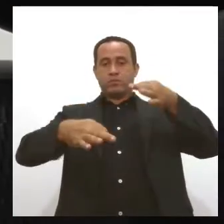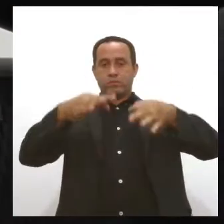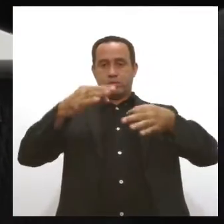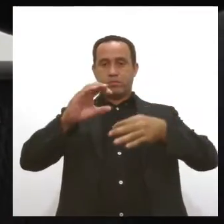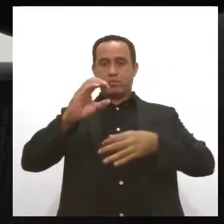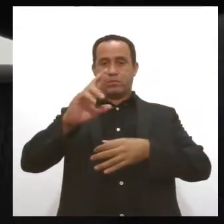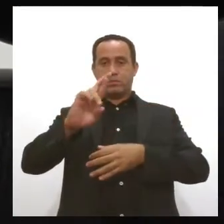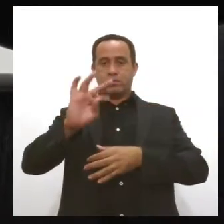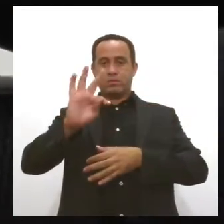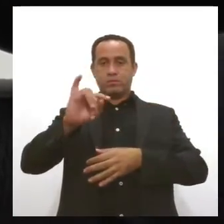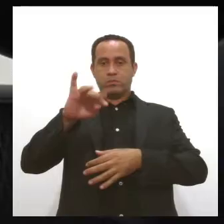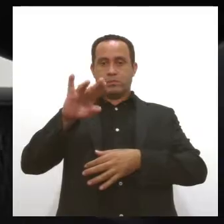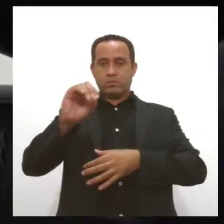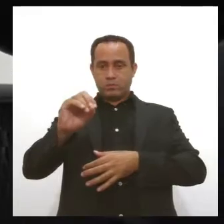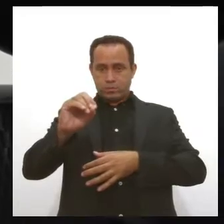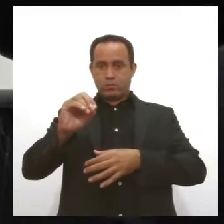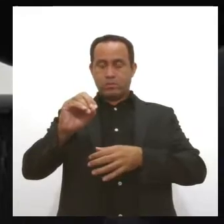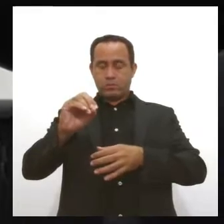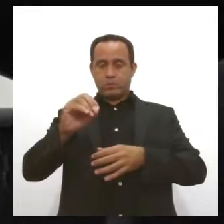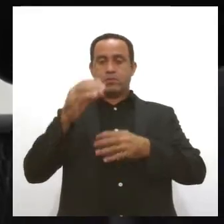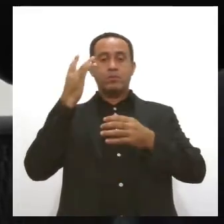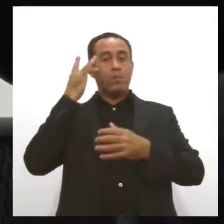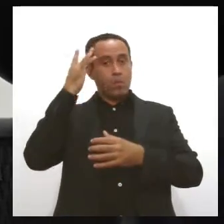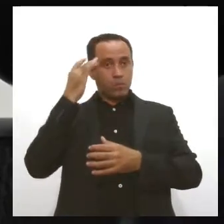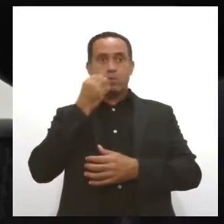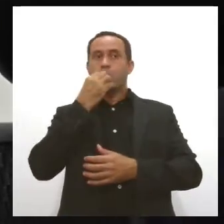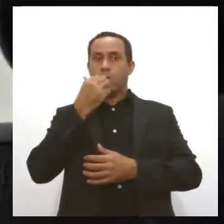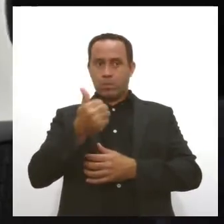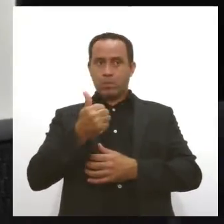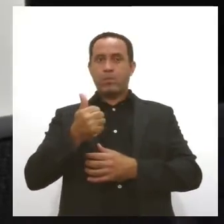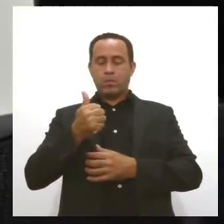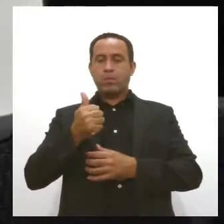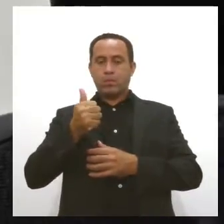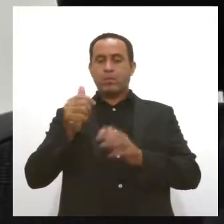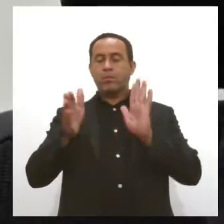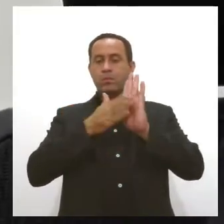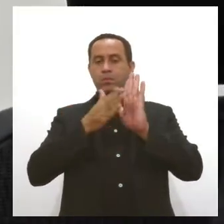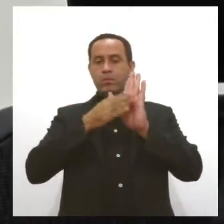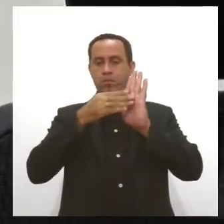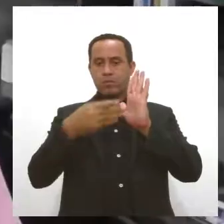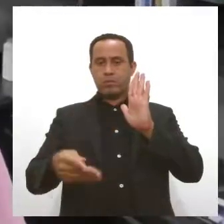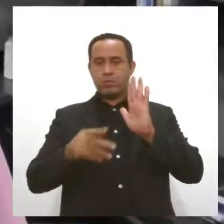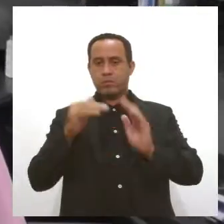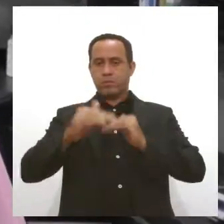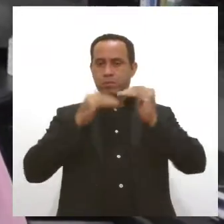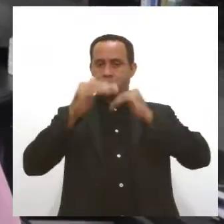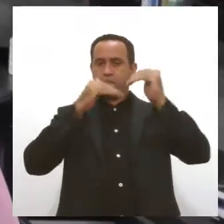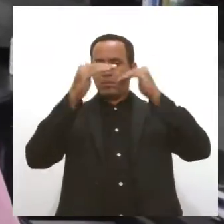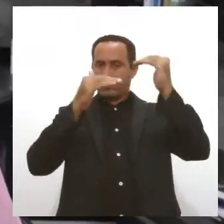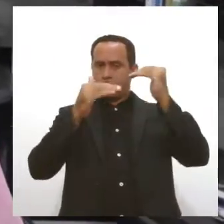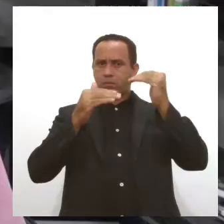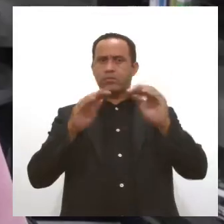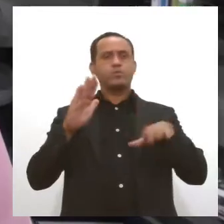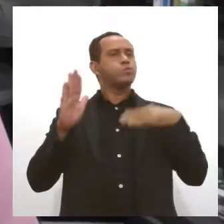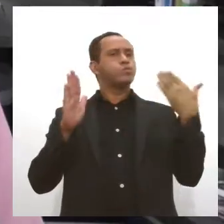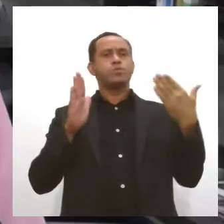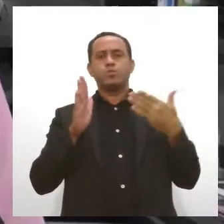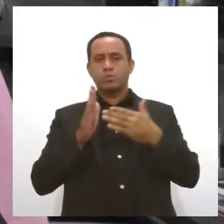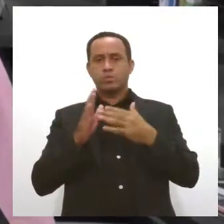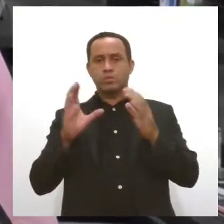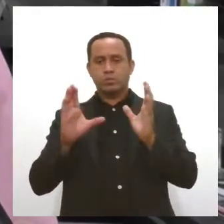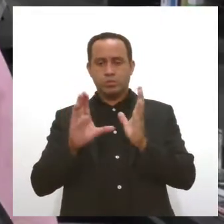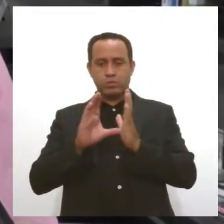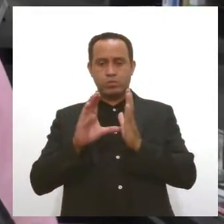Cristiano Barreto Guimarães, considerou o consenso em torno de uma das propostas um avanço. Tudo isso partiu de uma comissão